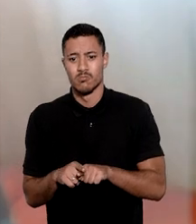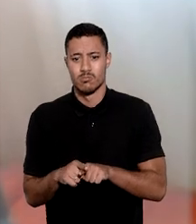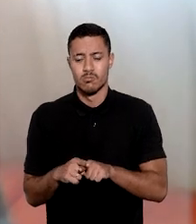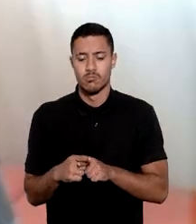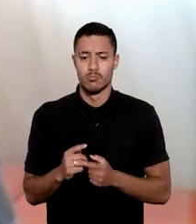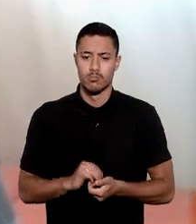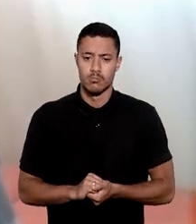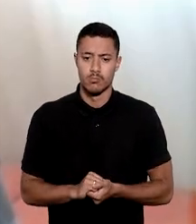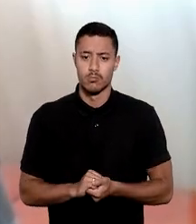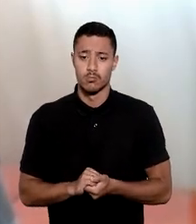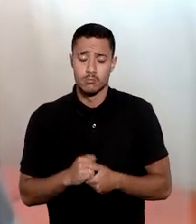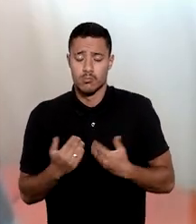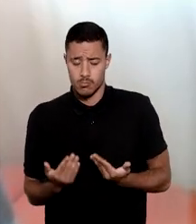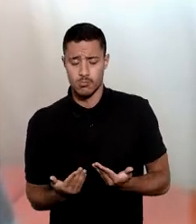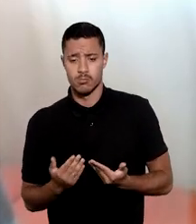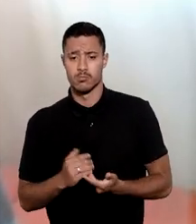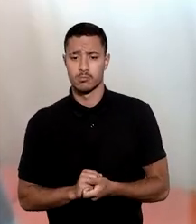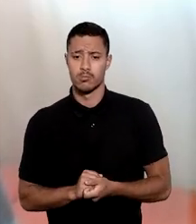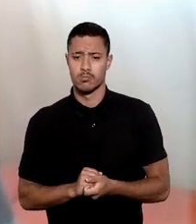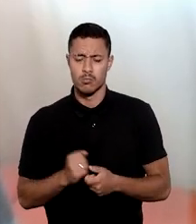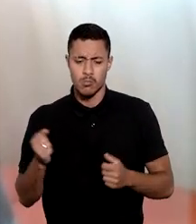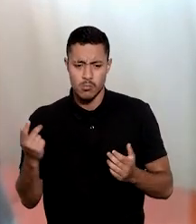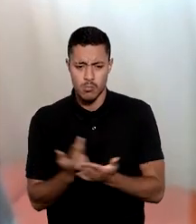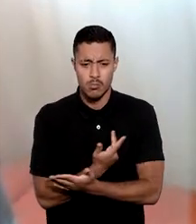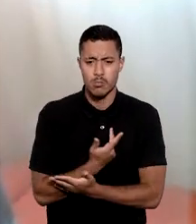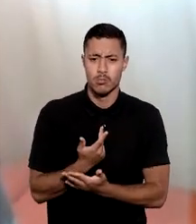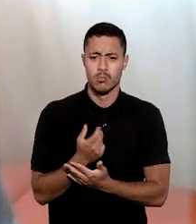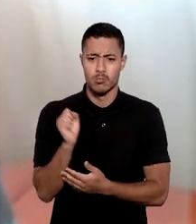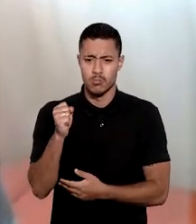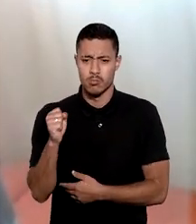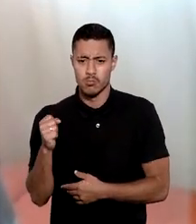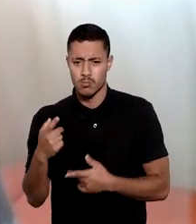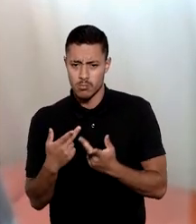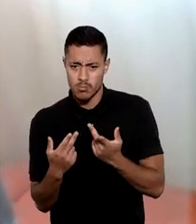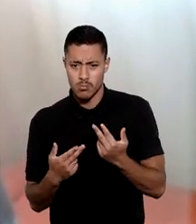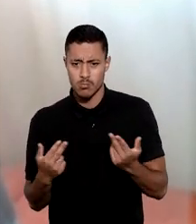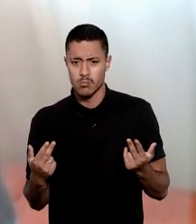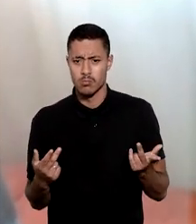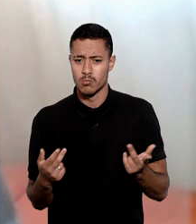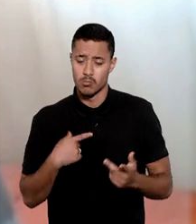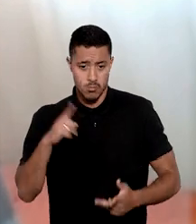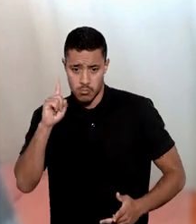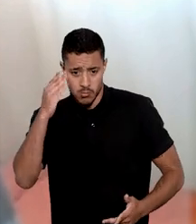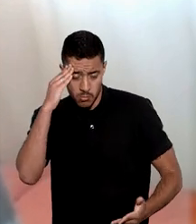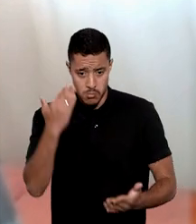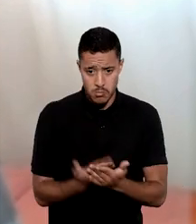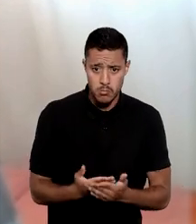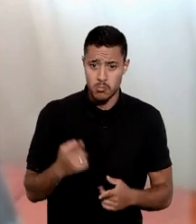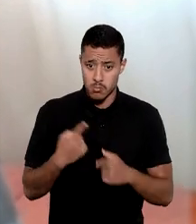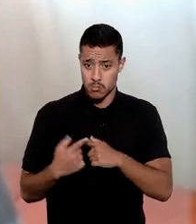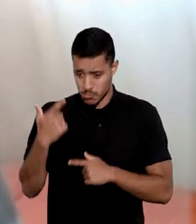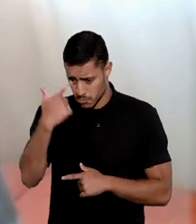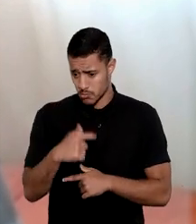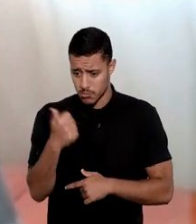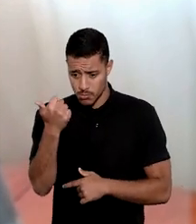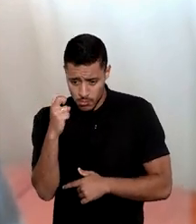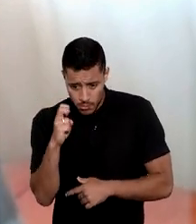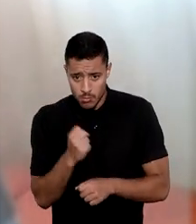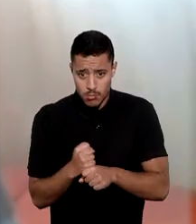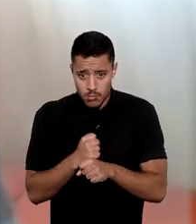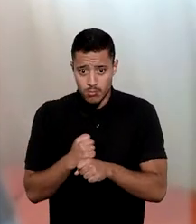psiquiátricas. Então, foi uma conquista. Foi um negócio simplesmente inacreditável, porque eu estou há 15 anos